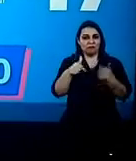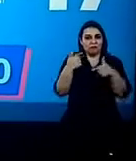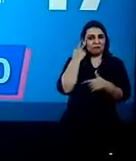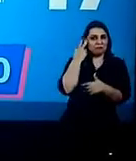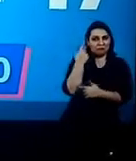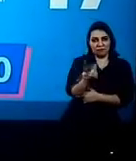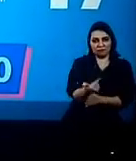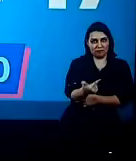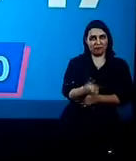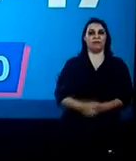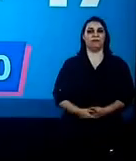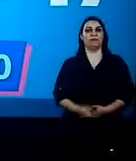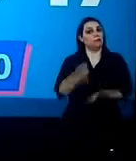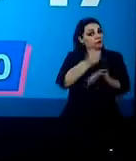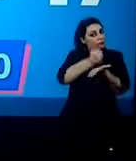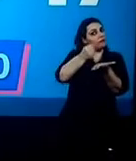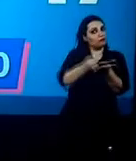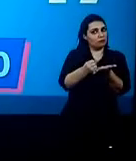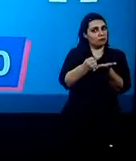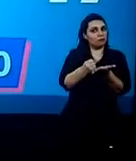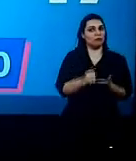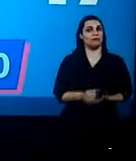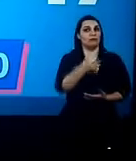ele diz que o trabalhador comum não tem ninguém.